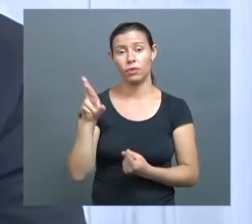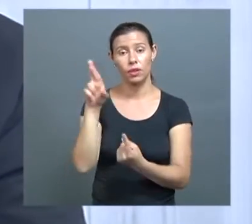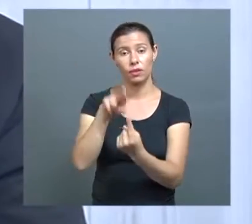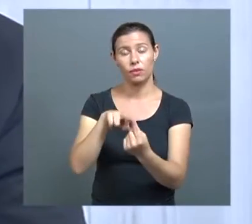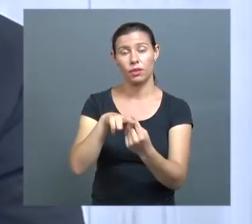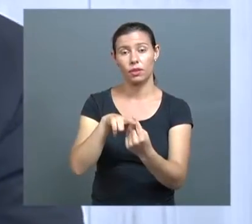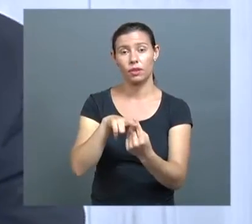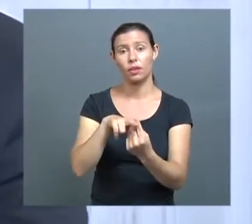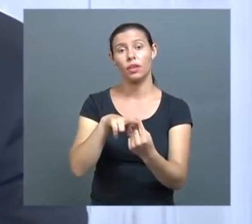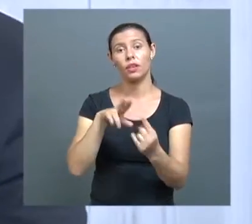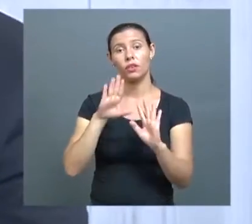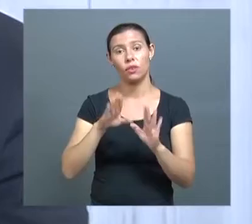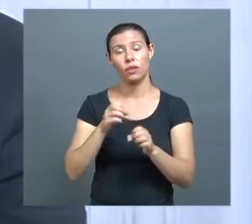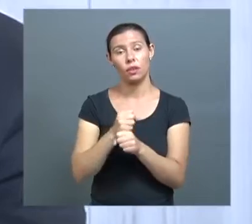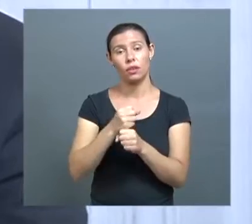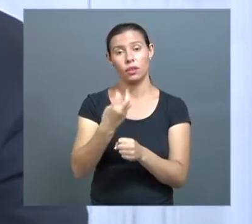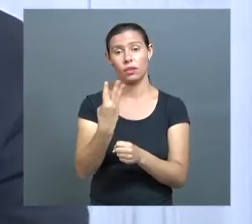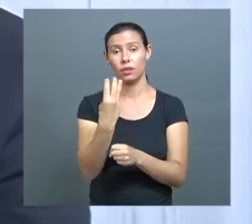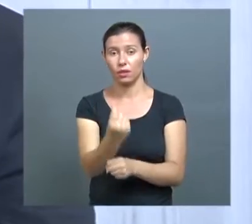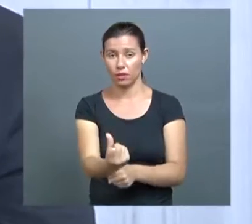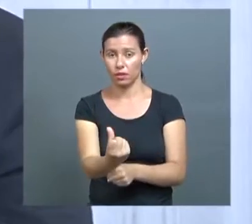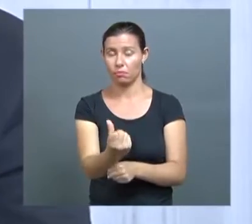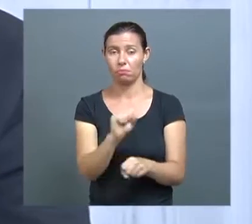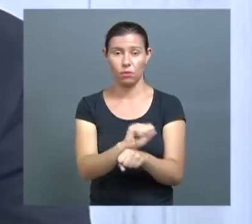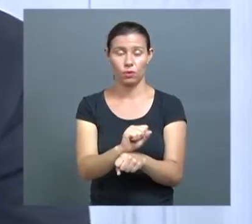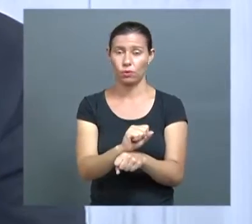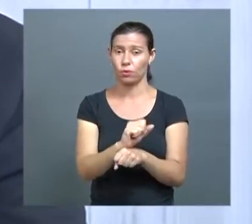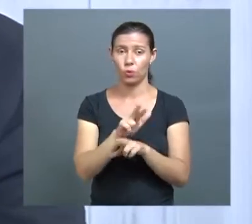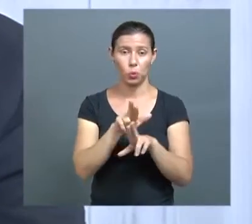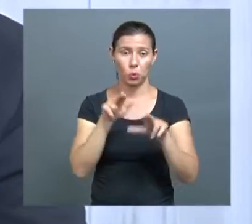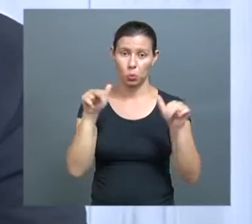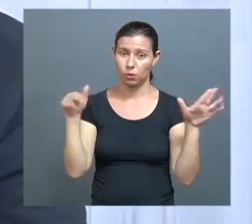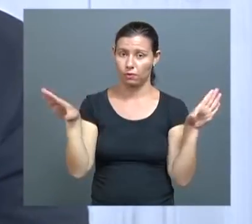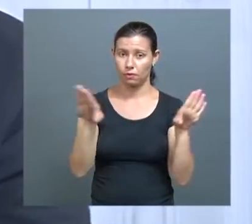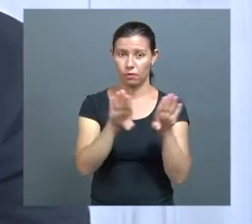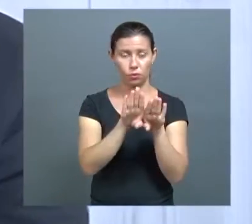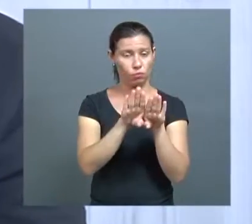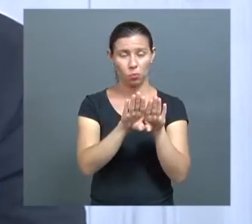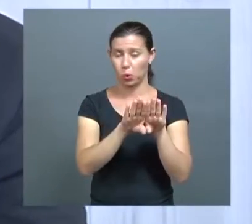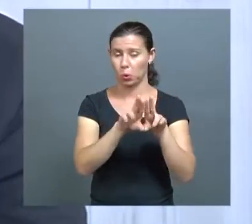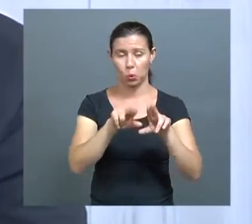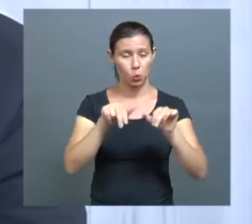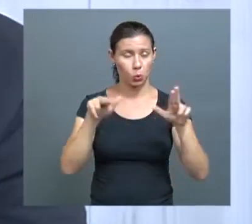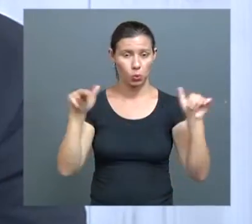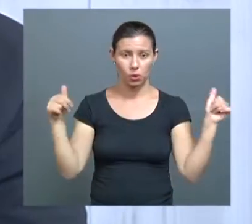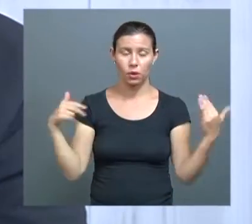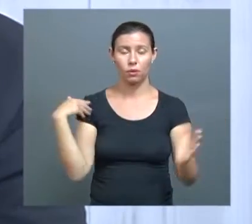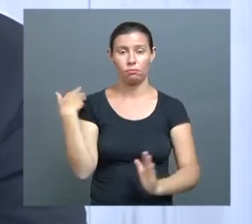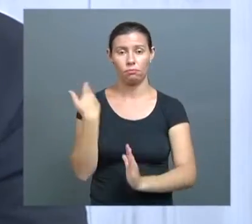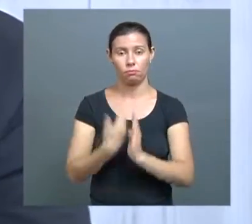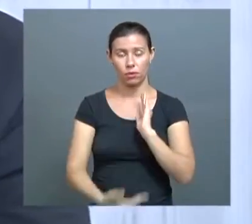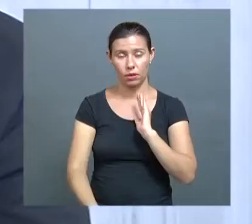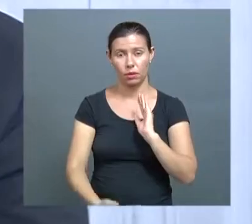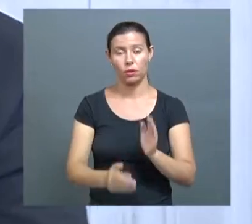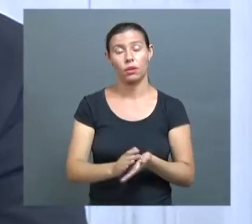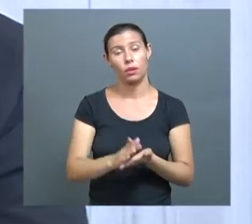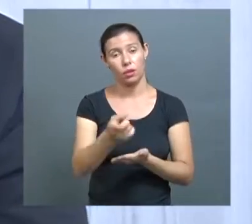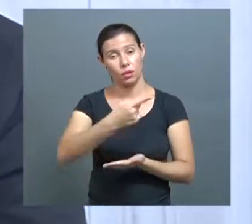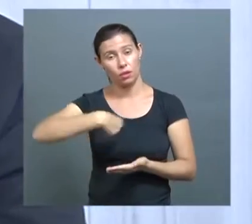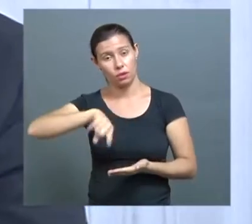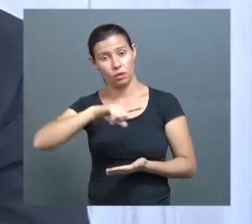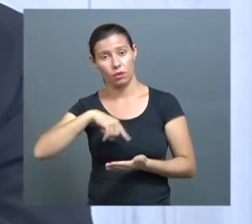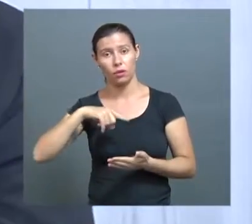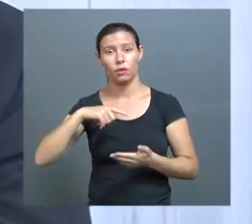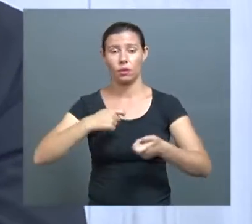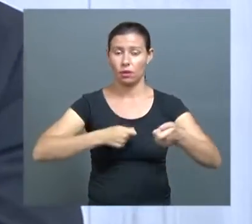forma ininterrupta, ao longo desses anos todos, nunca fechou. Então, de fato, é uma perda muito grande e que nós, da